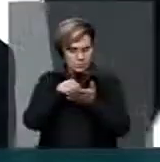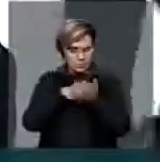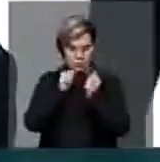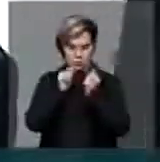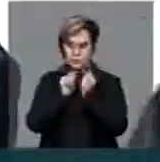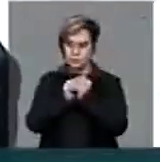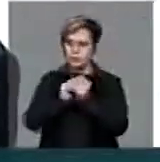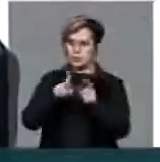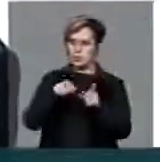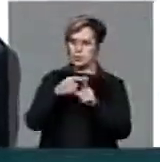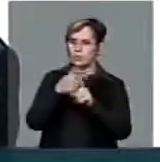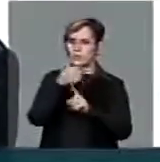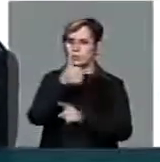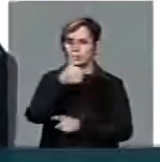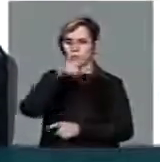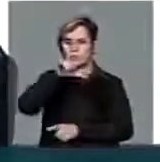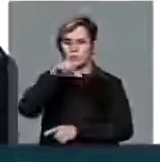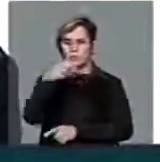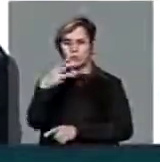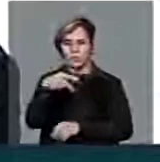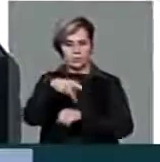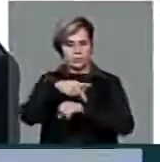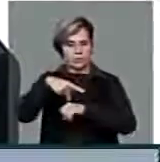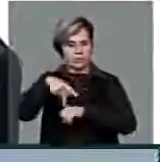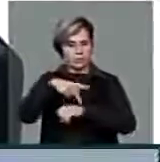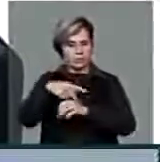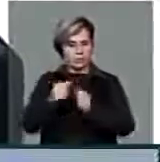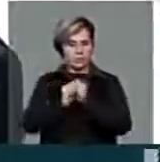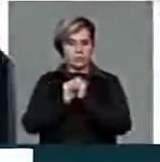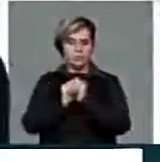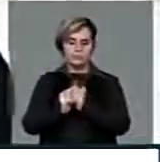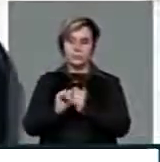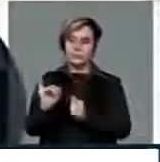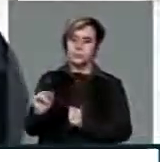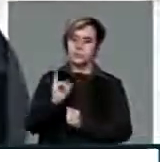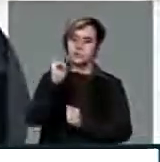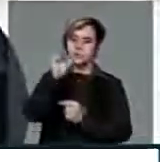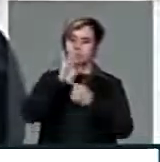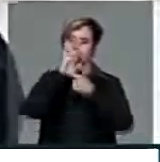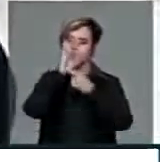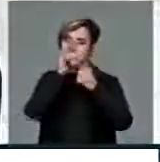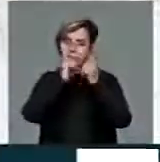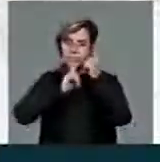193 nações. Significativo, portanto, para a paz. Muito obrigado, Sr. Presidente. Muito obrigado.